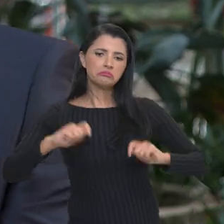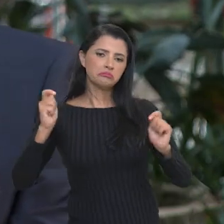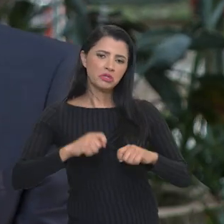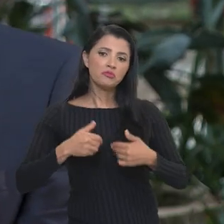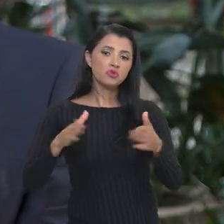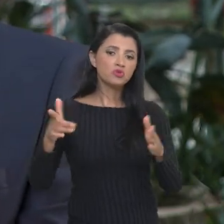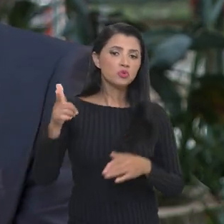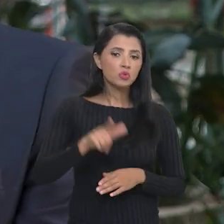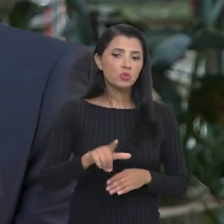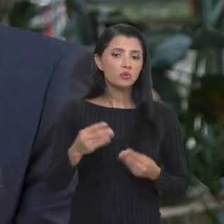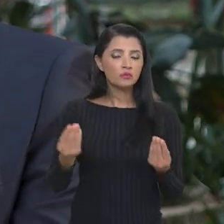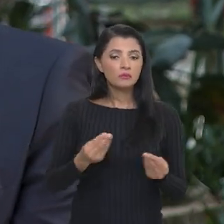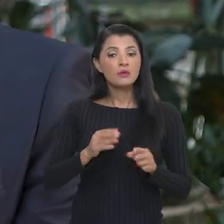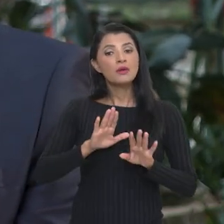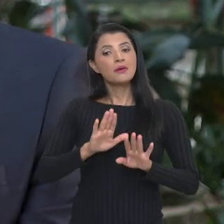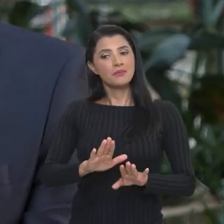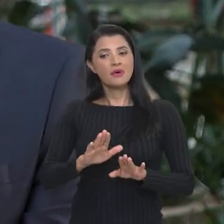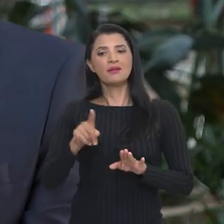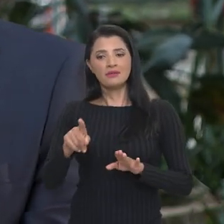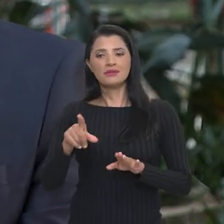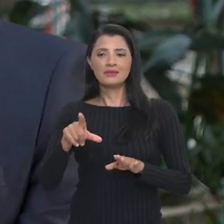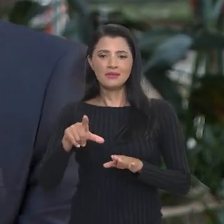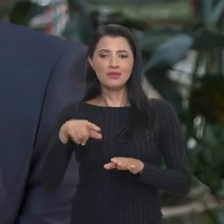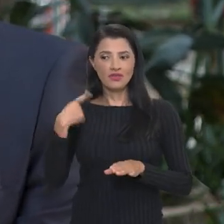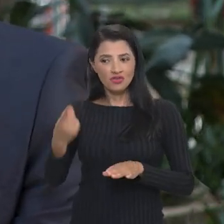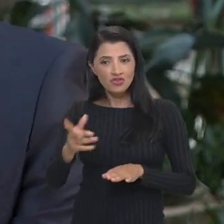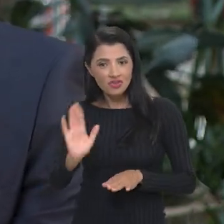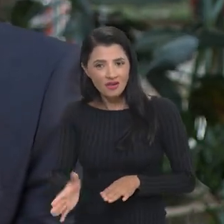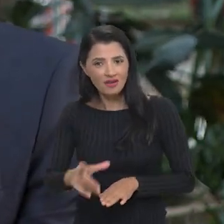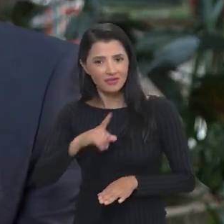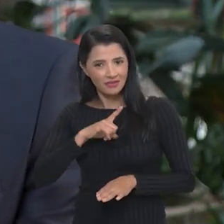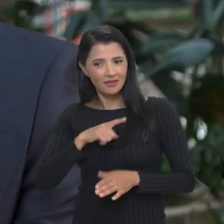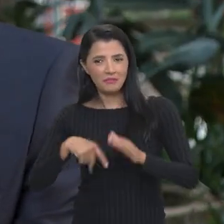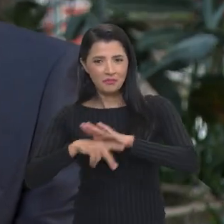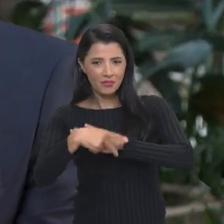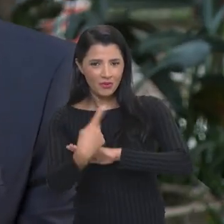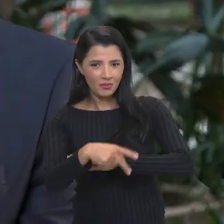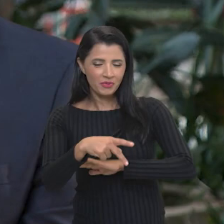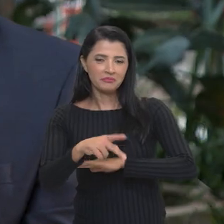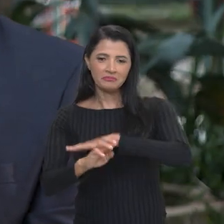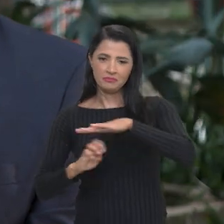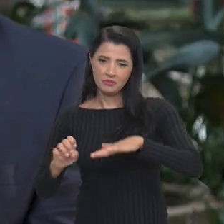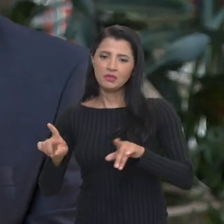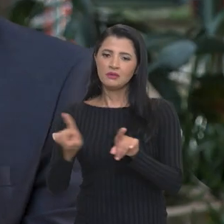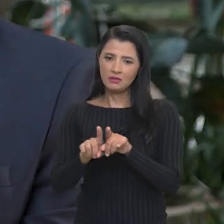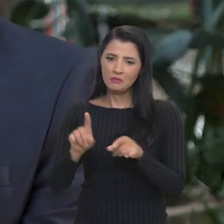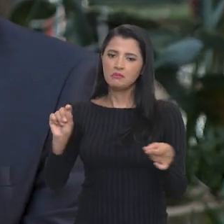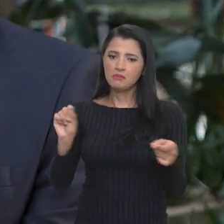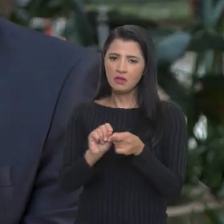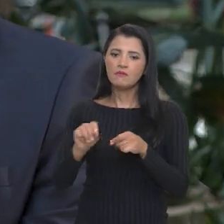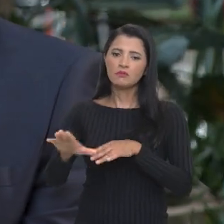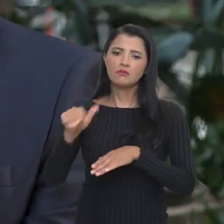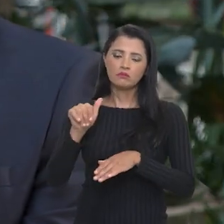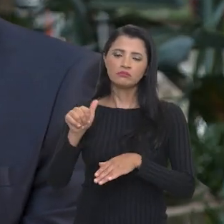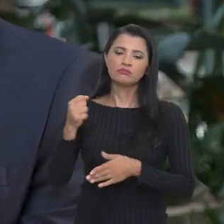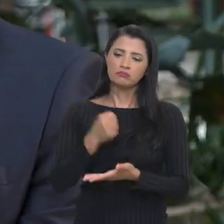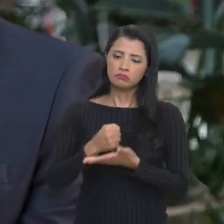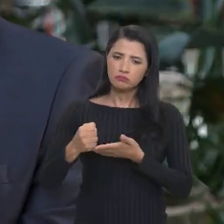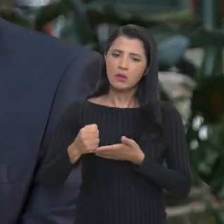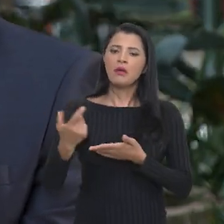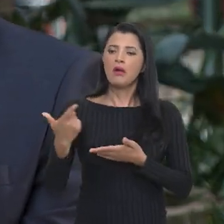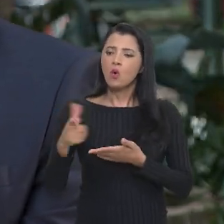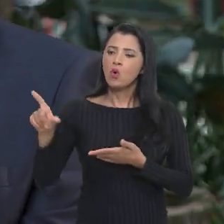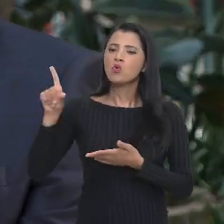das que nós temos públicas, da companhia, nós também fizemos uma chamada para que terceiros proprietários,